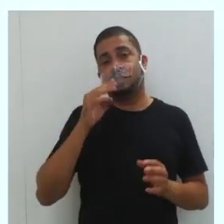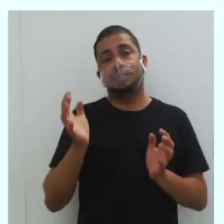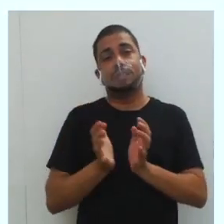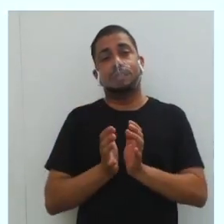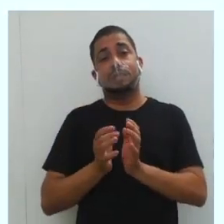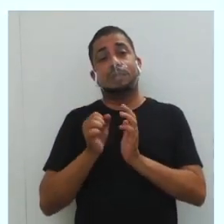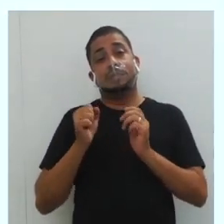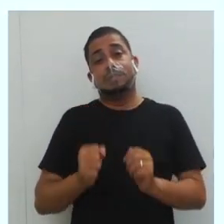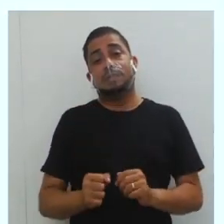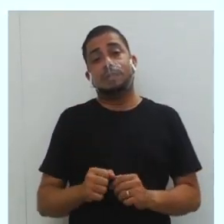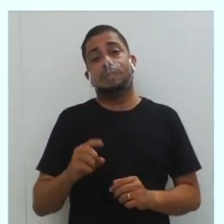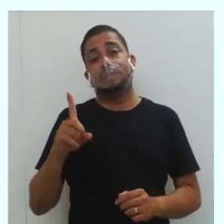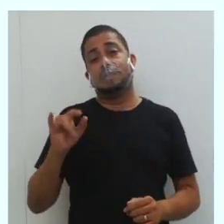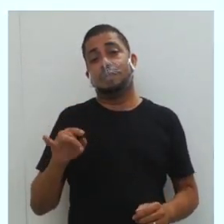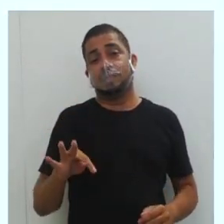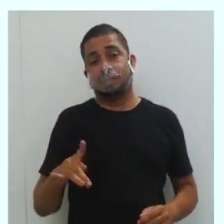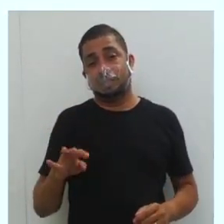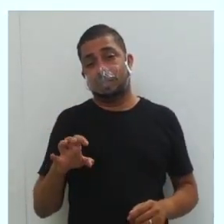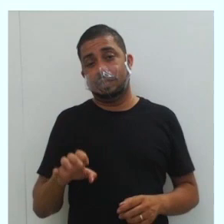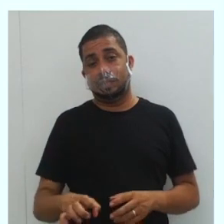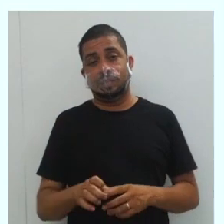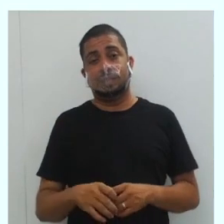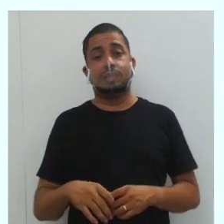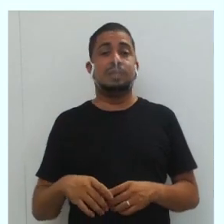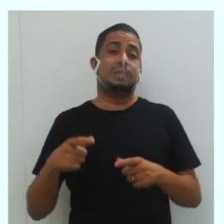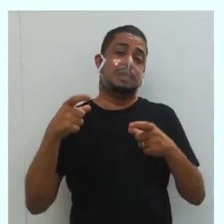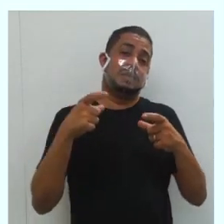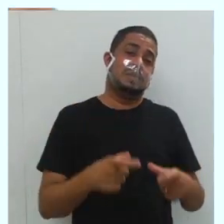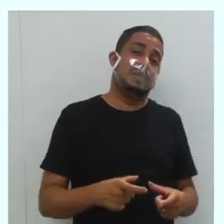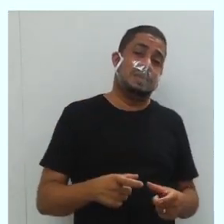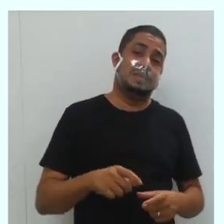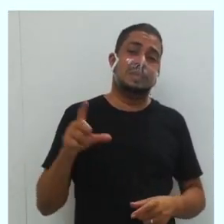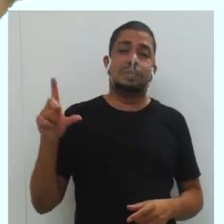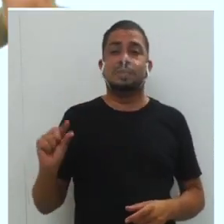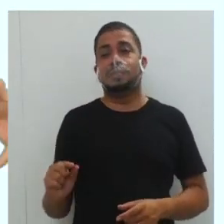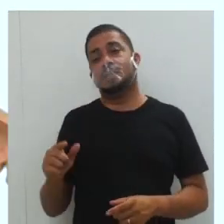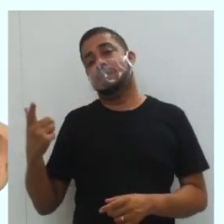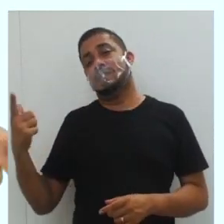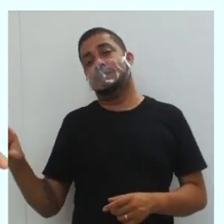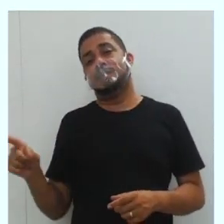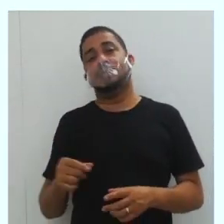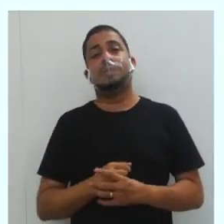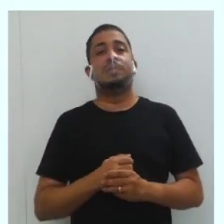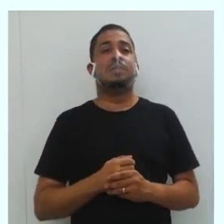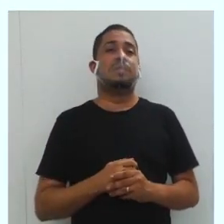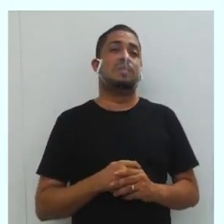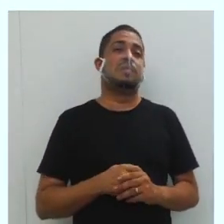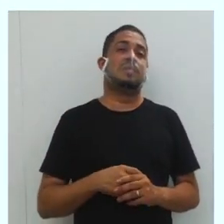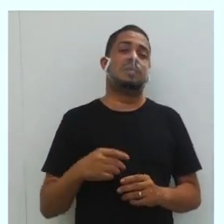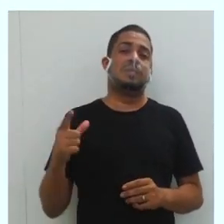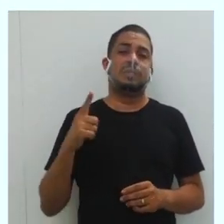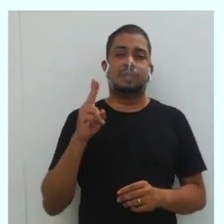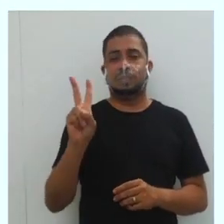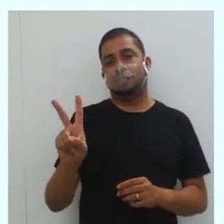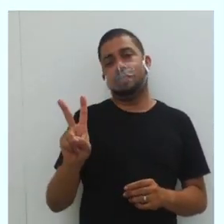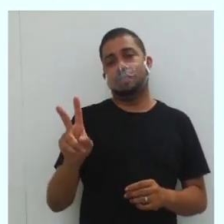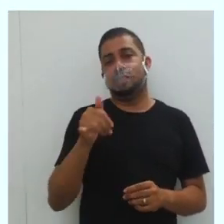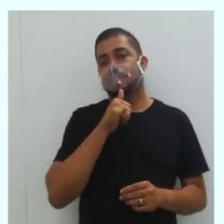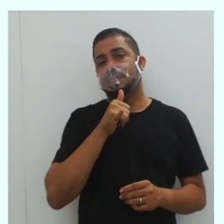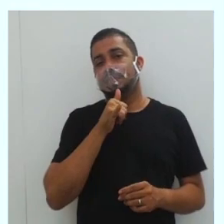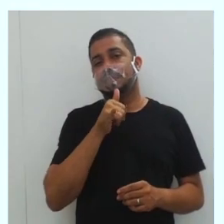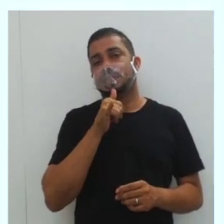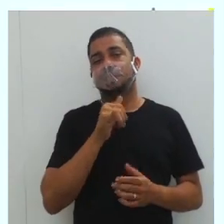mesmo grupo pode ser dominante em um certo local e minoritário em outro local. Trouxe dois